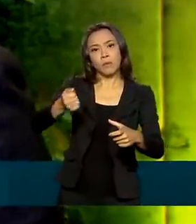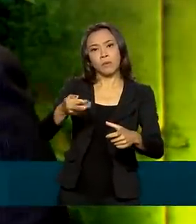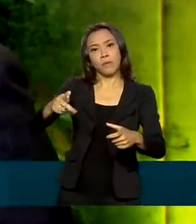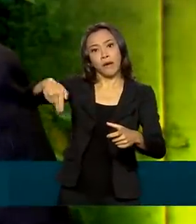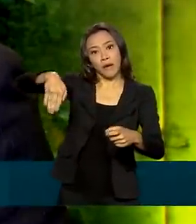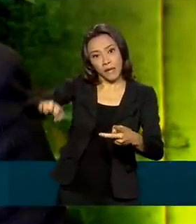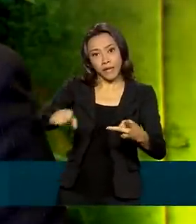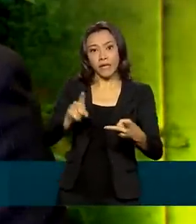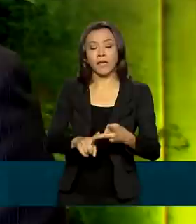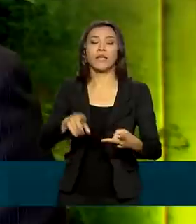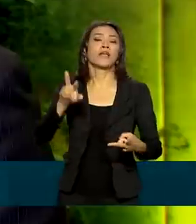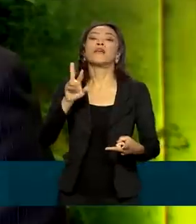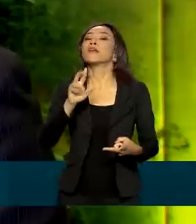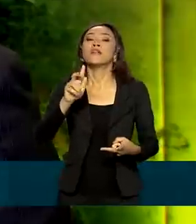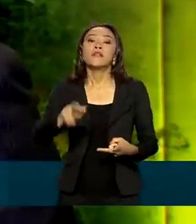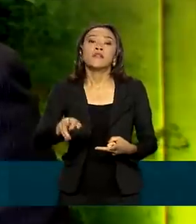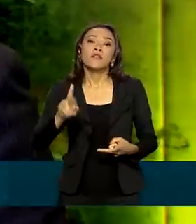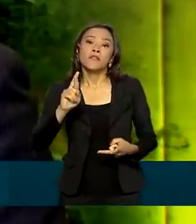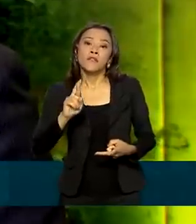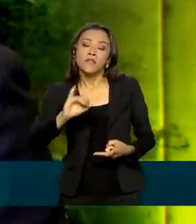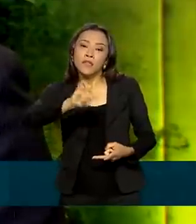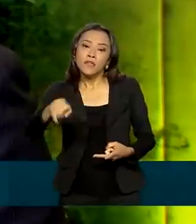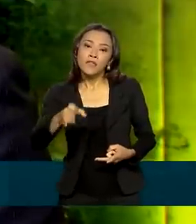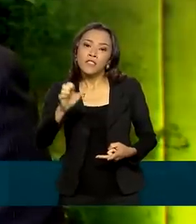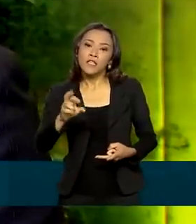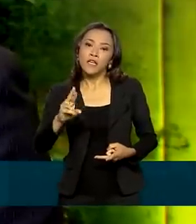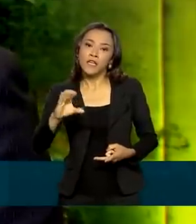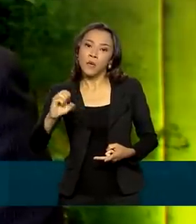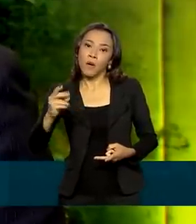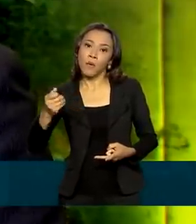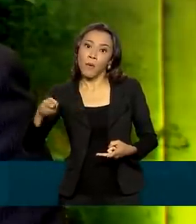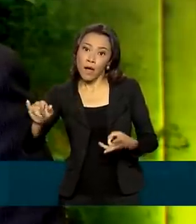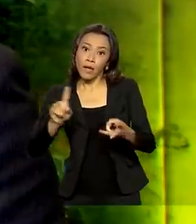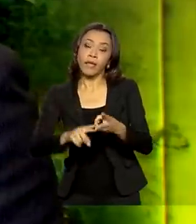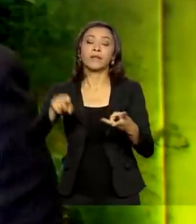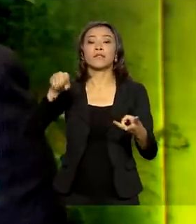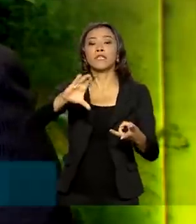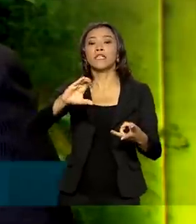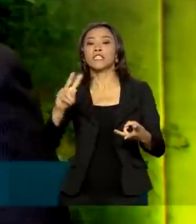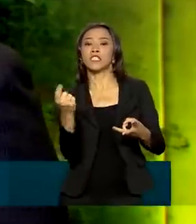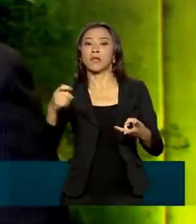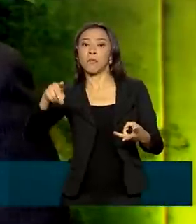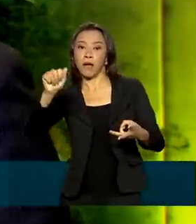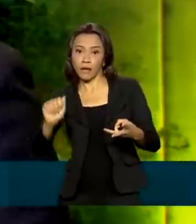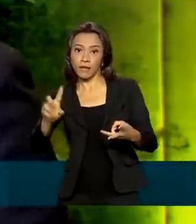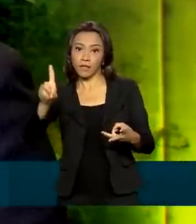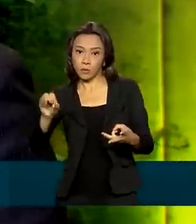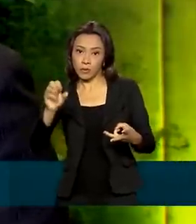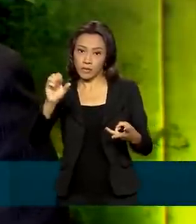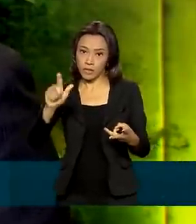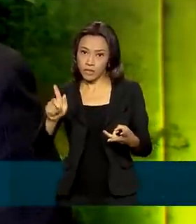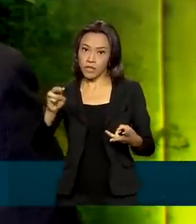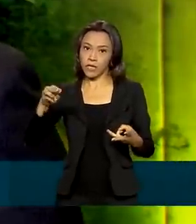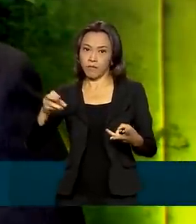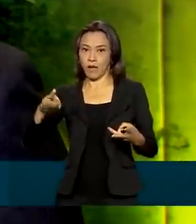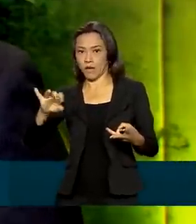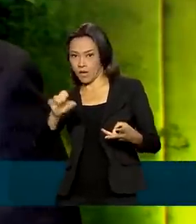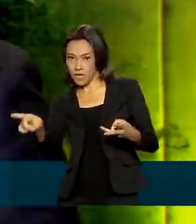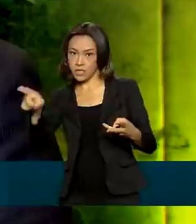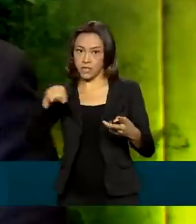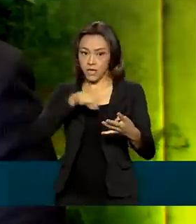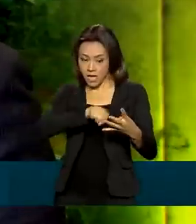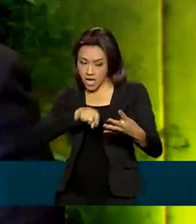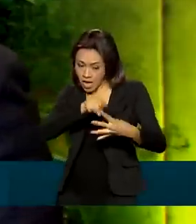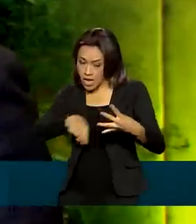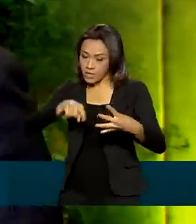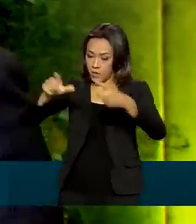Jericoacoara, Lençóis e Chapada dos Guimarães. Com isso, nós já preparamos esses parques para